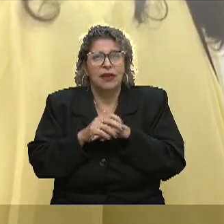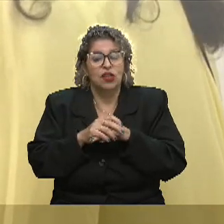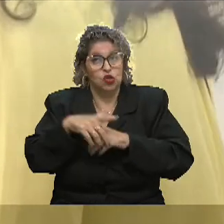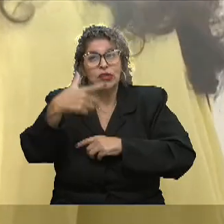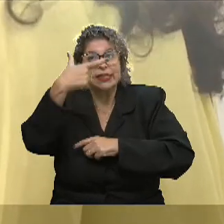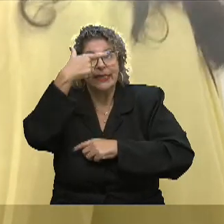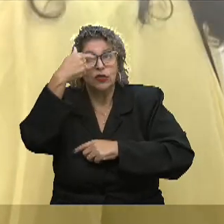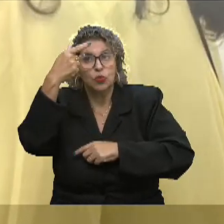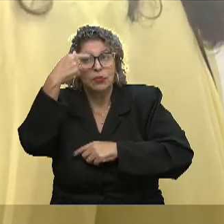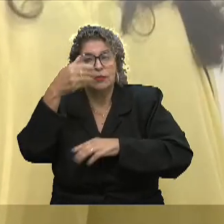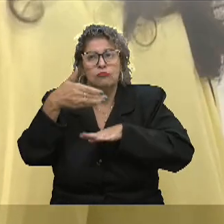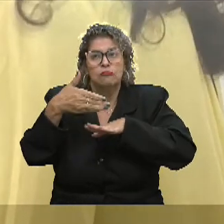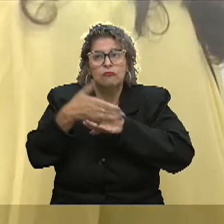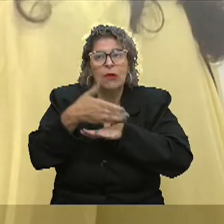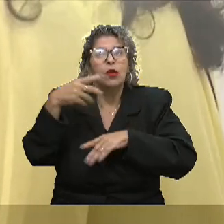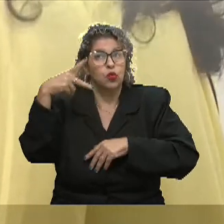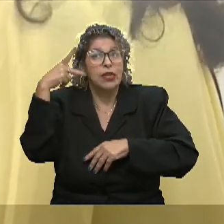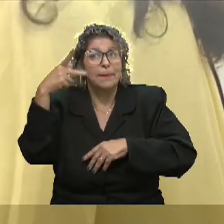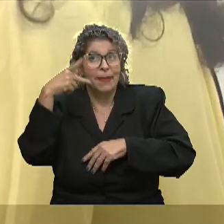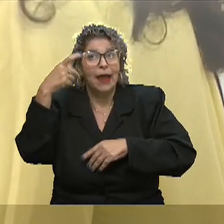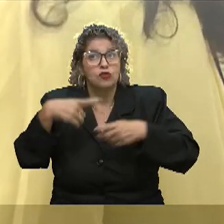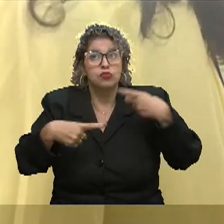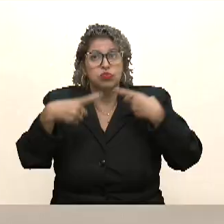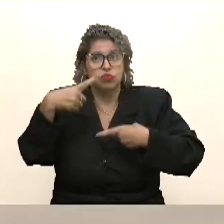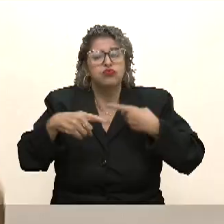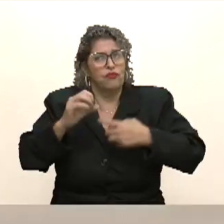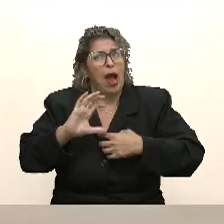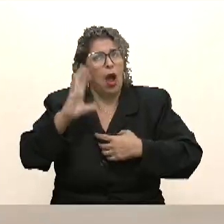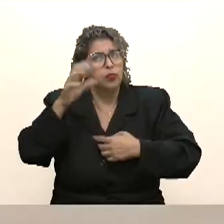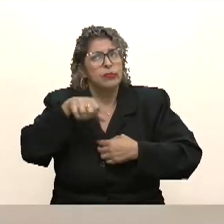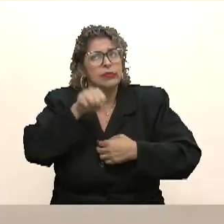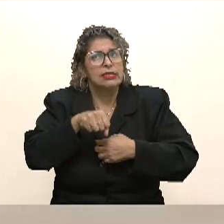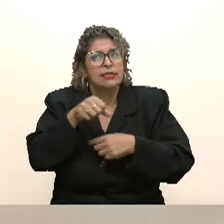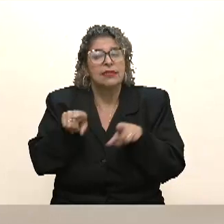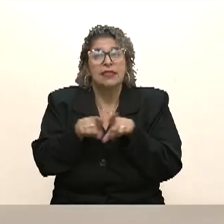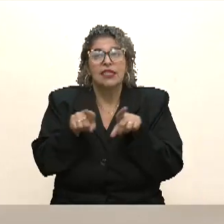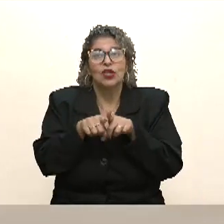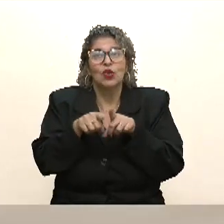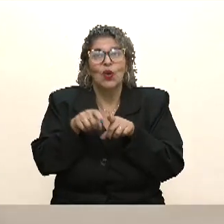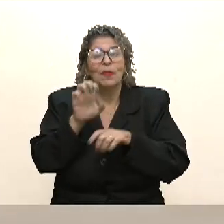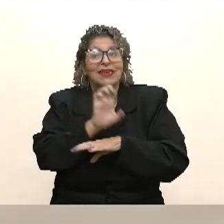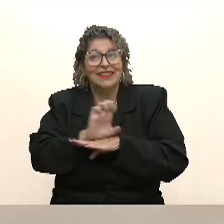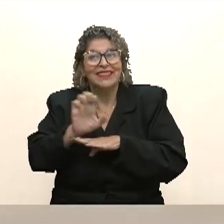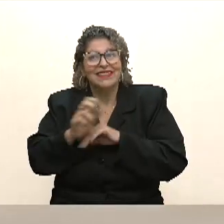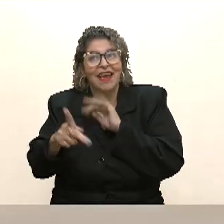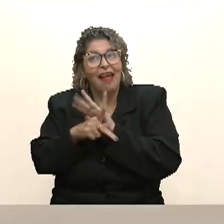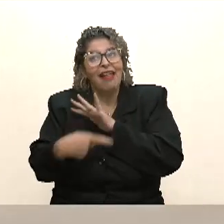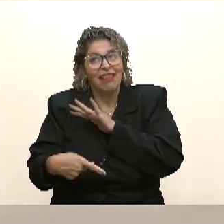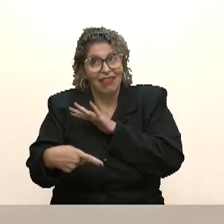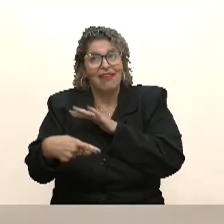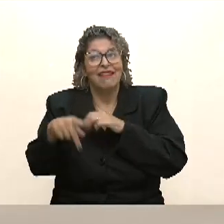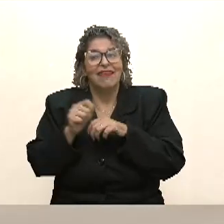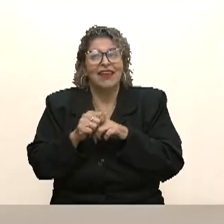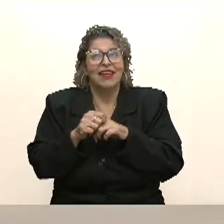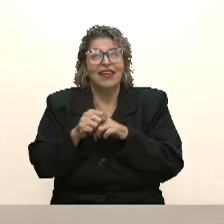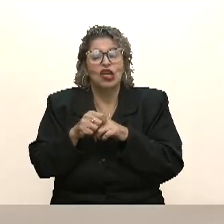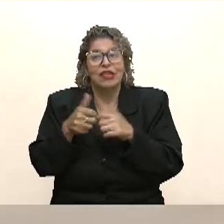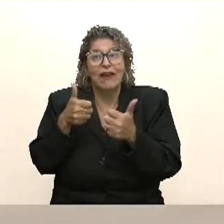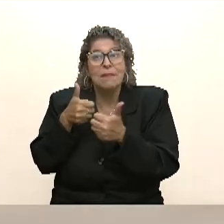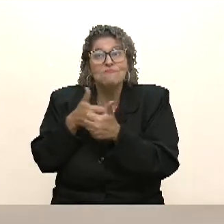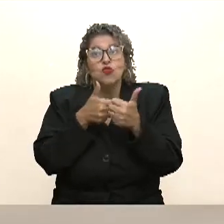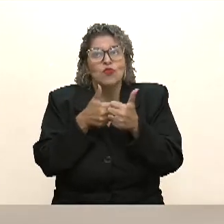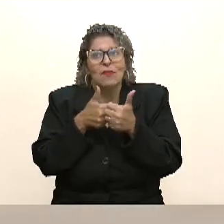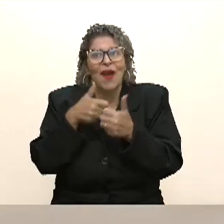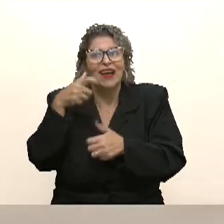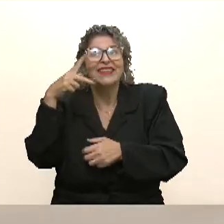universidade, o debate político vai acontecer. E, como também estagiei aqui, tive essa aproximação da